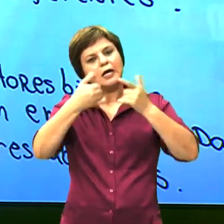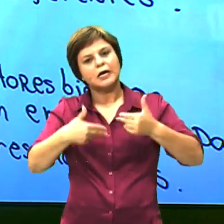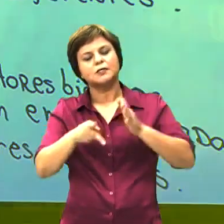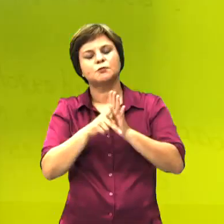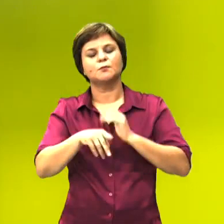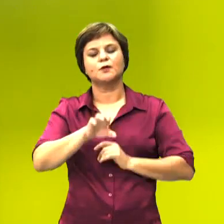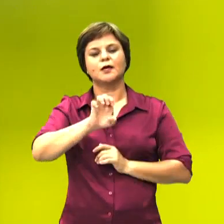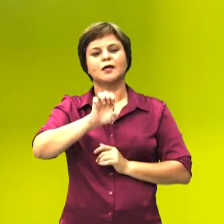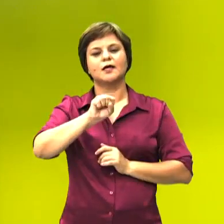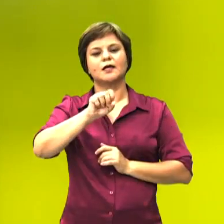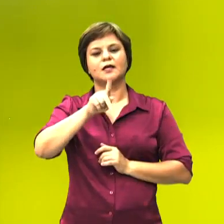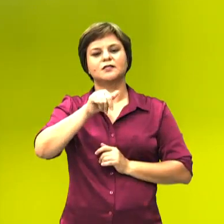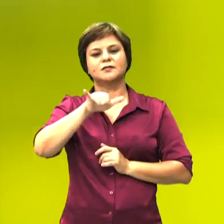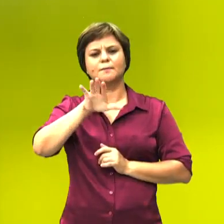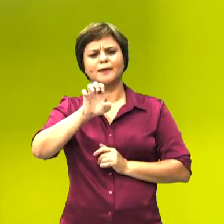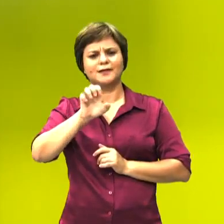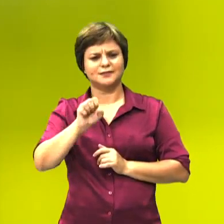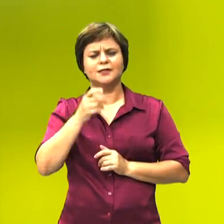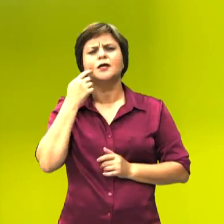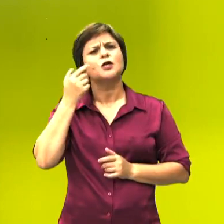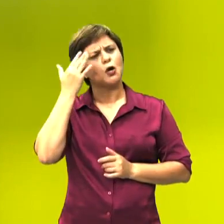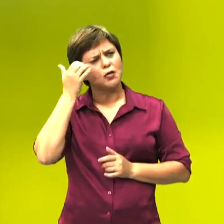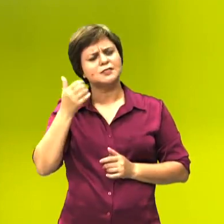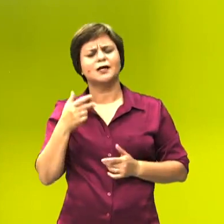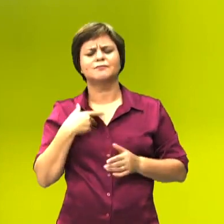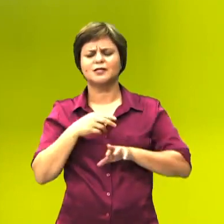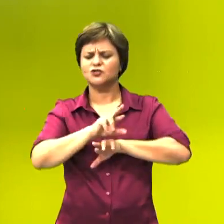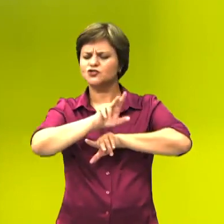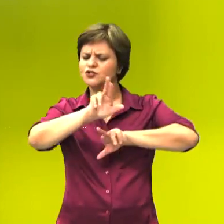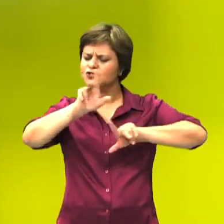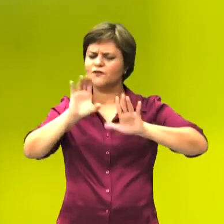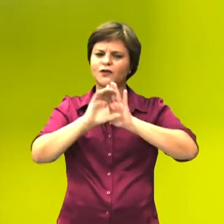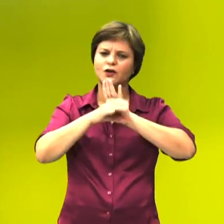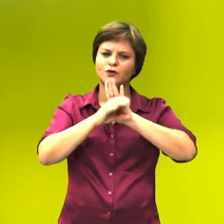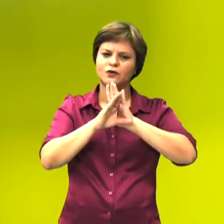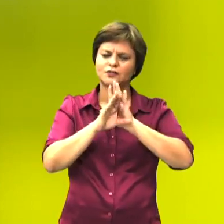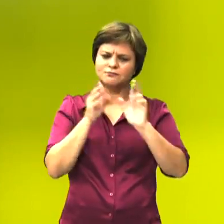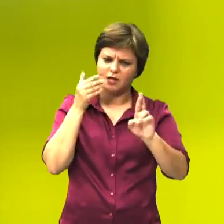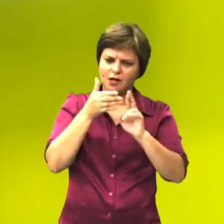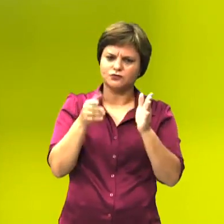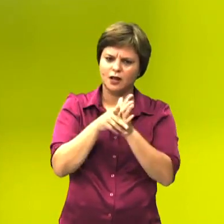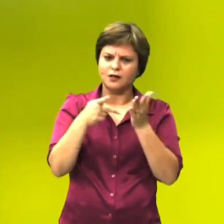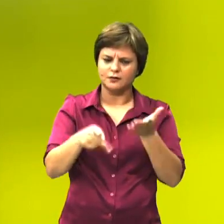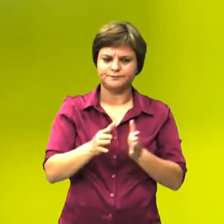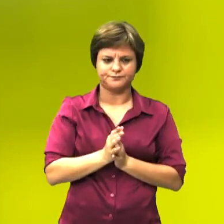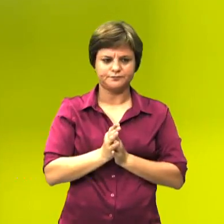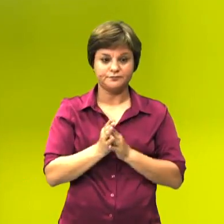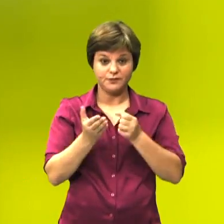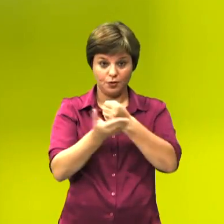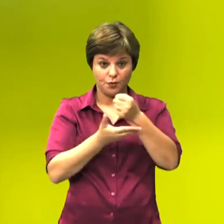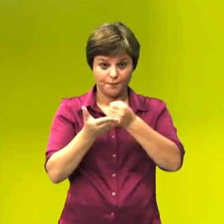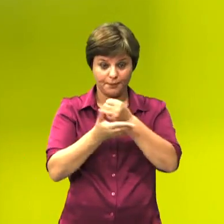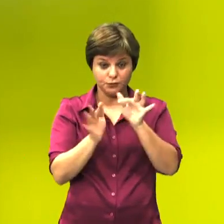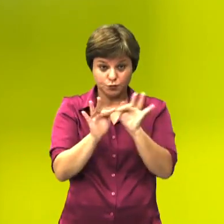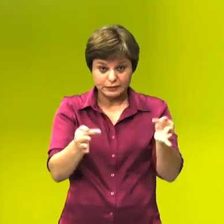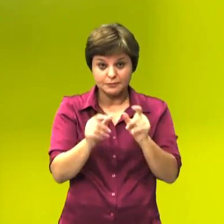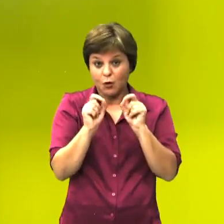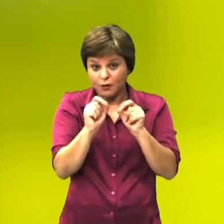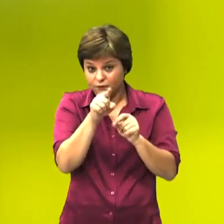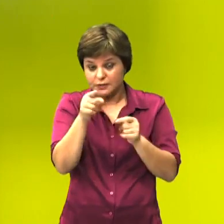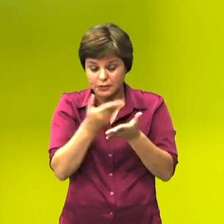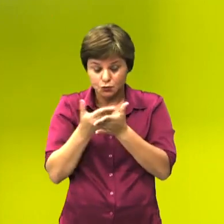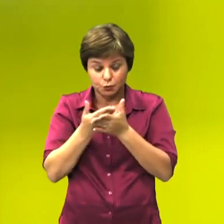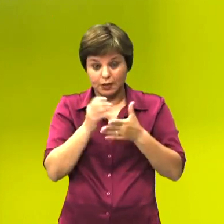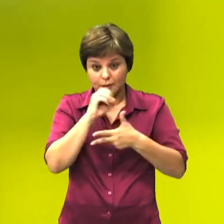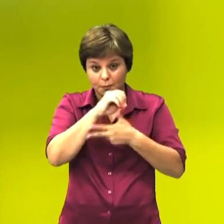sabemos, na biologia, que existem vários conceitos relacionados à espécie. O basicão aqui, o simples para você que está